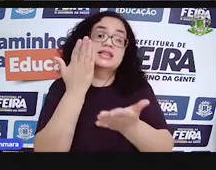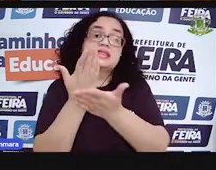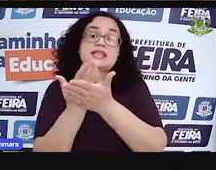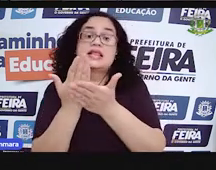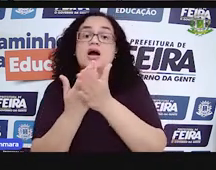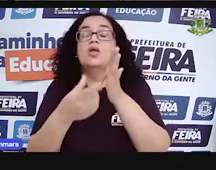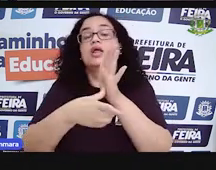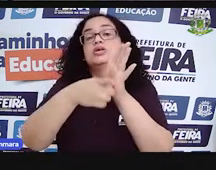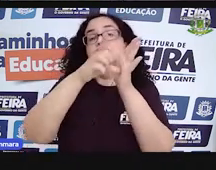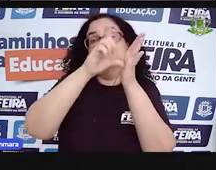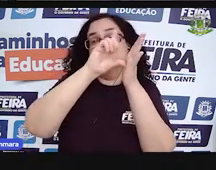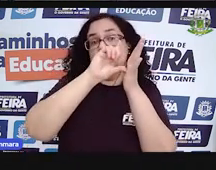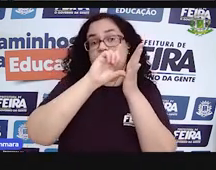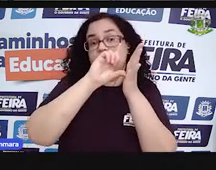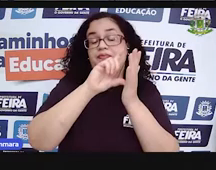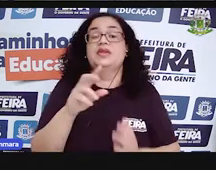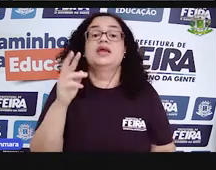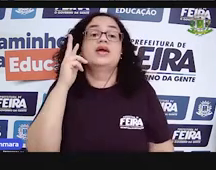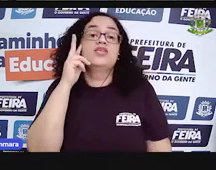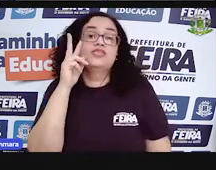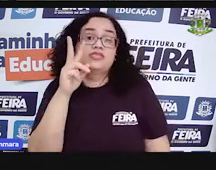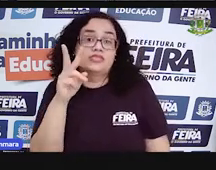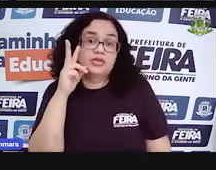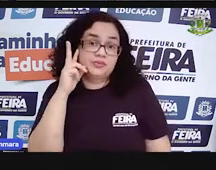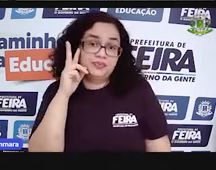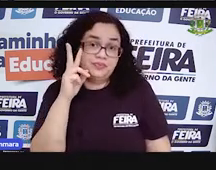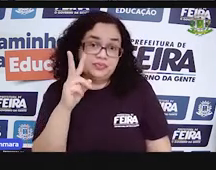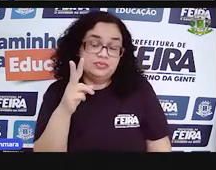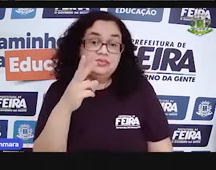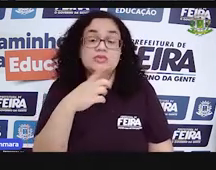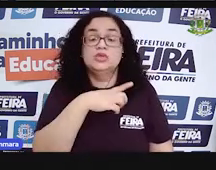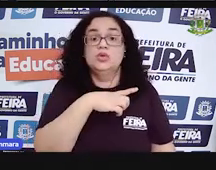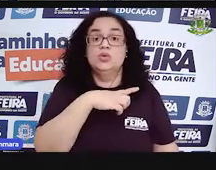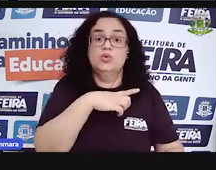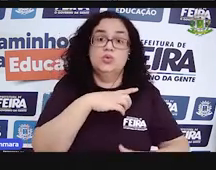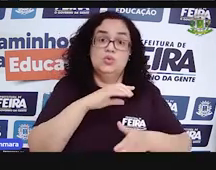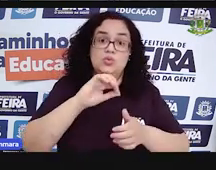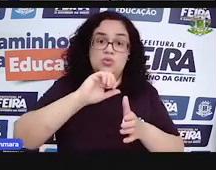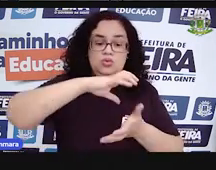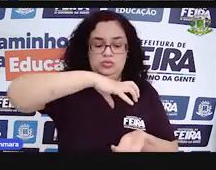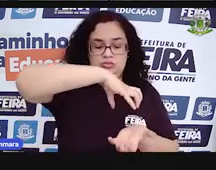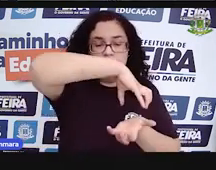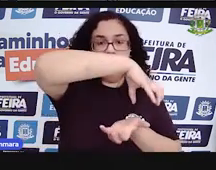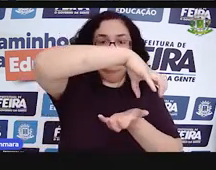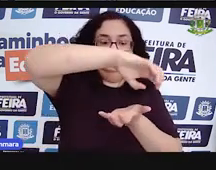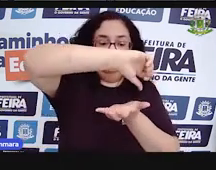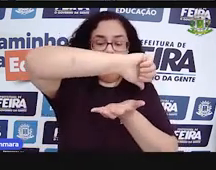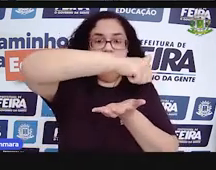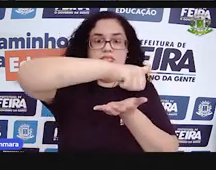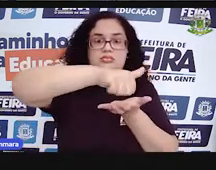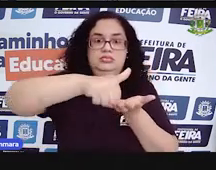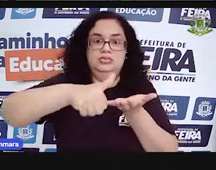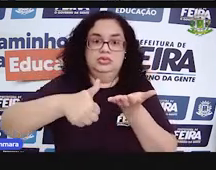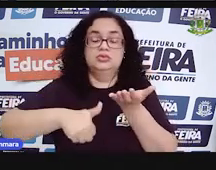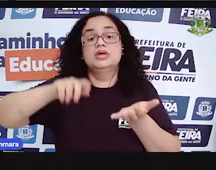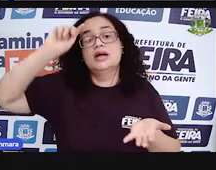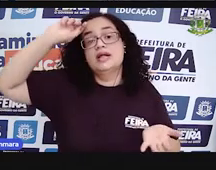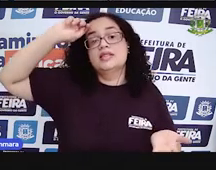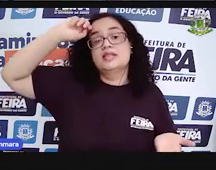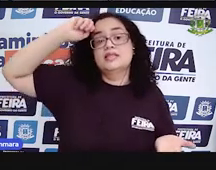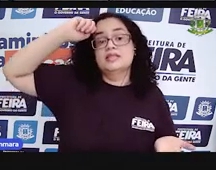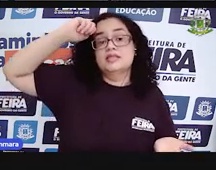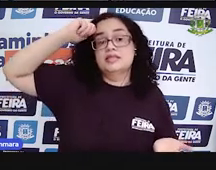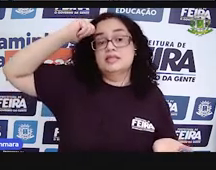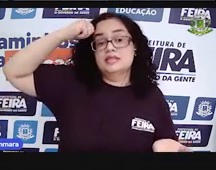anterior a essa? A gente viu que o continente africano, né? Os países da África,